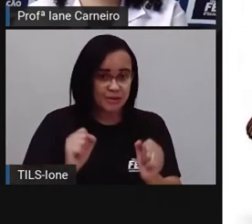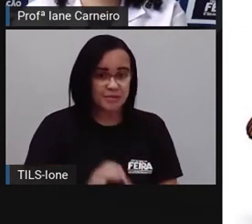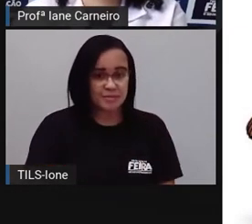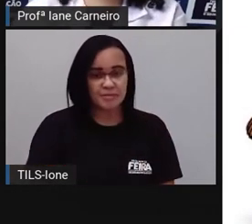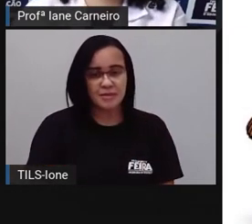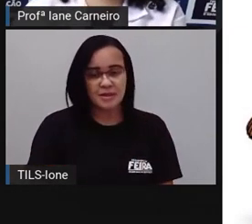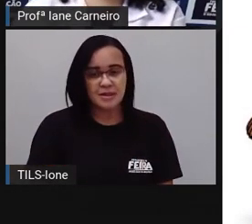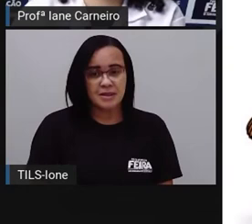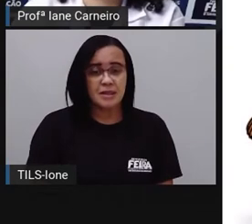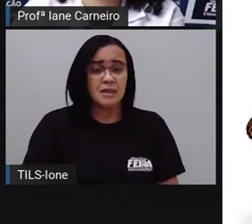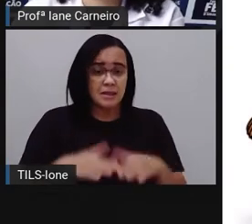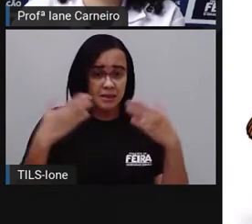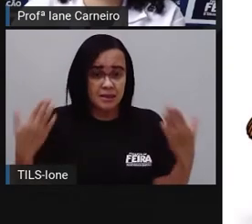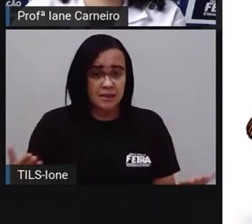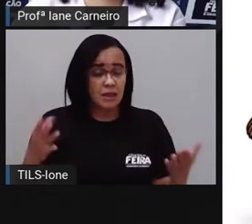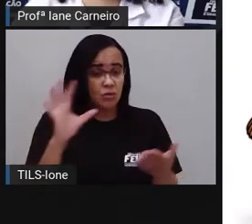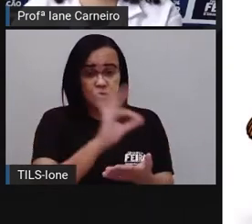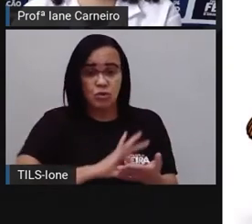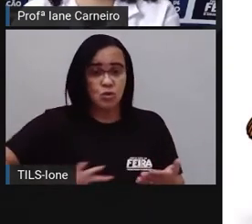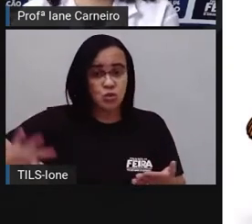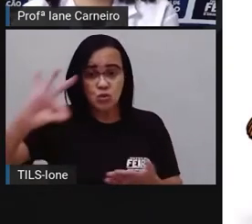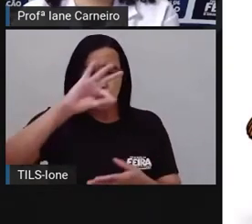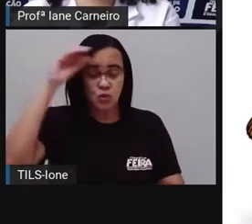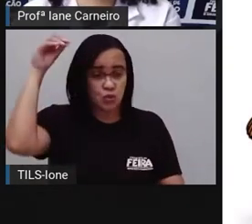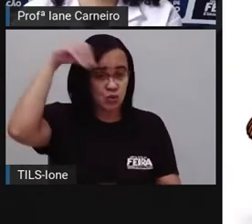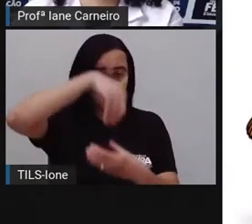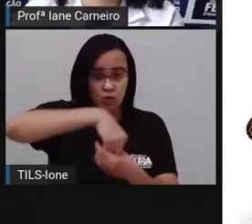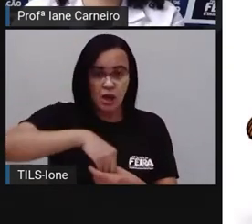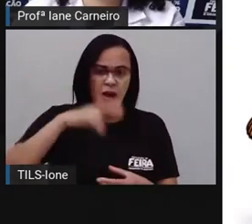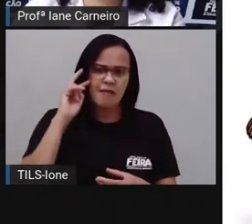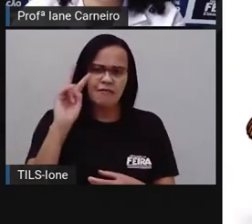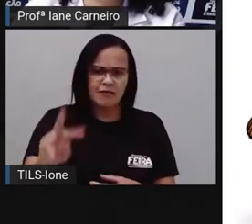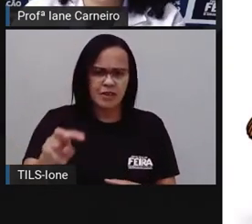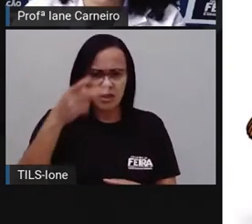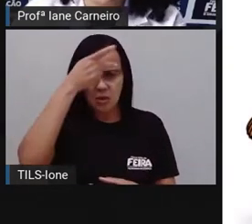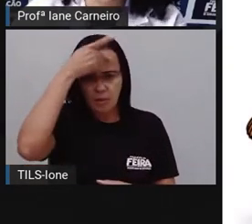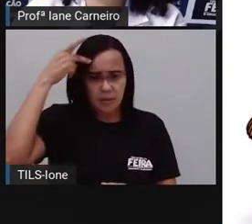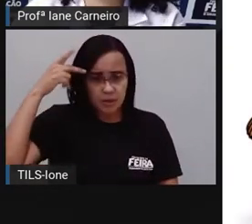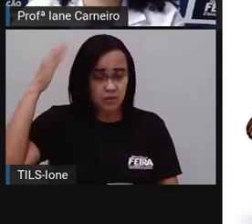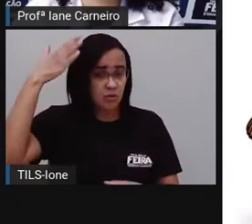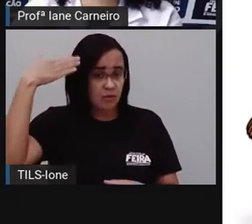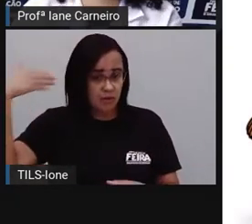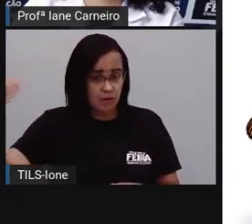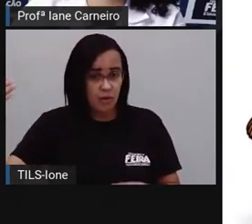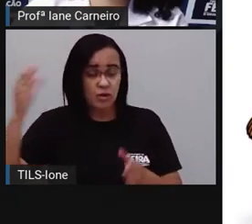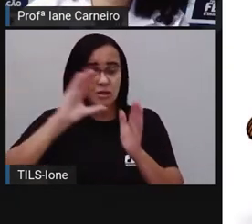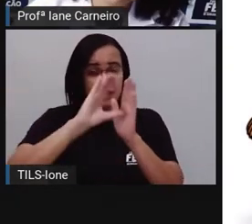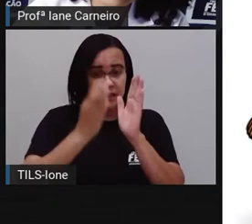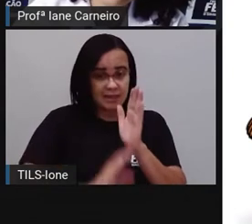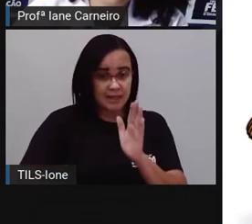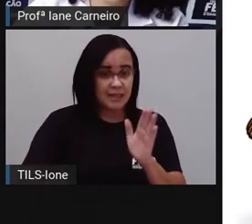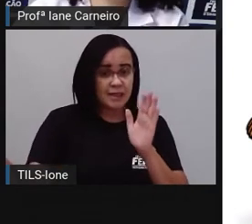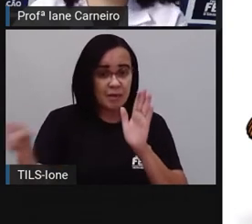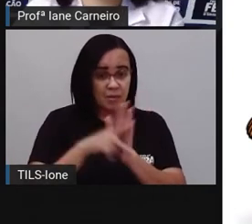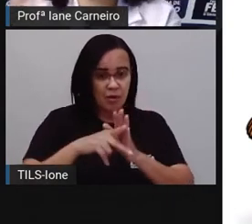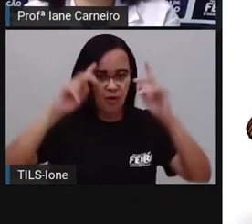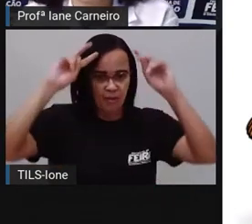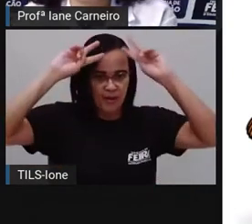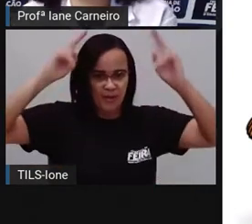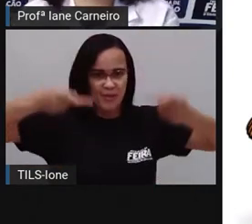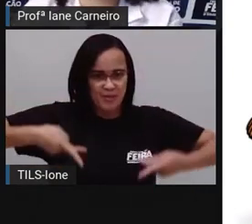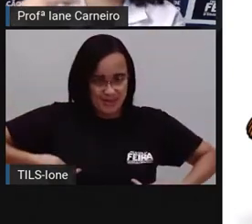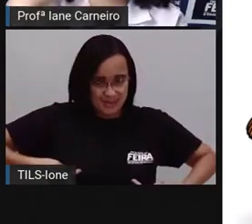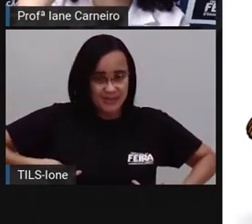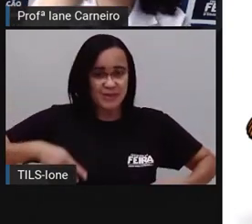Então, todos esses elementos que nós vimos aí nesses famosos, eles são características dos seres humanos, né? A cor dos